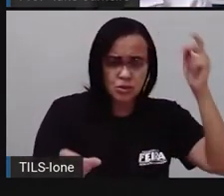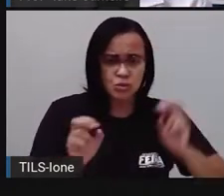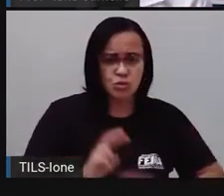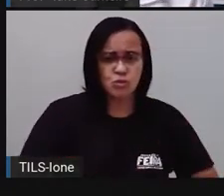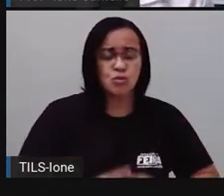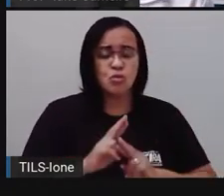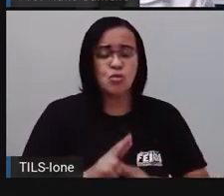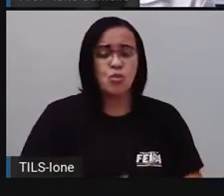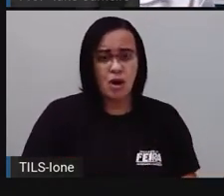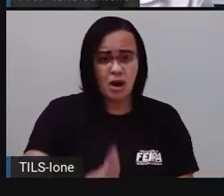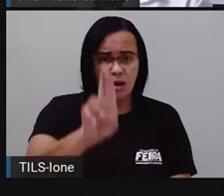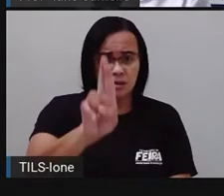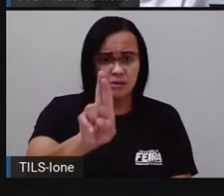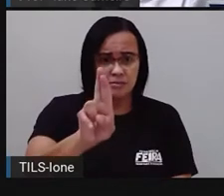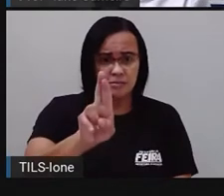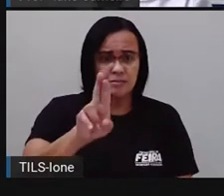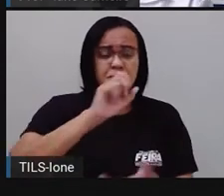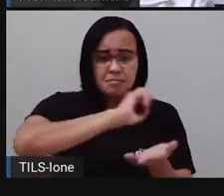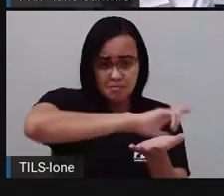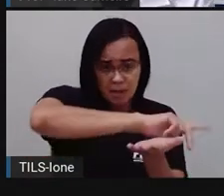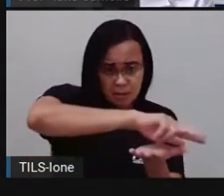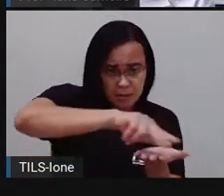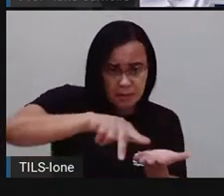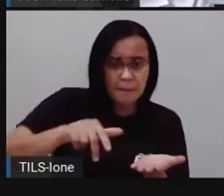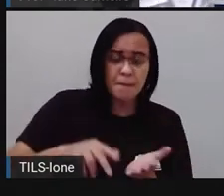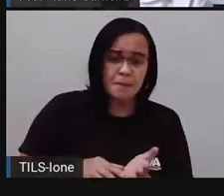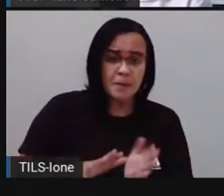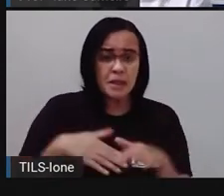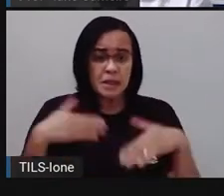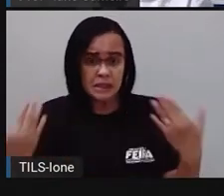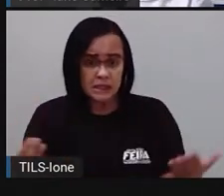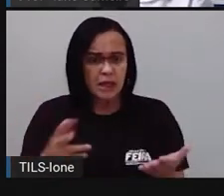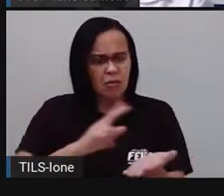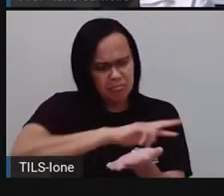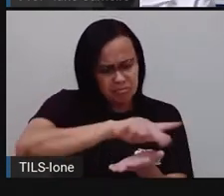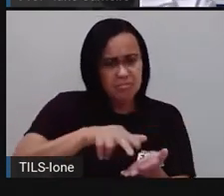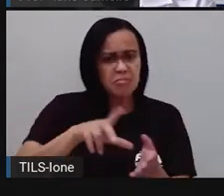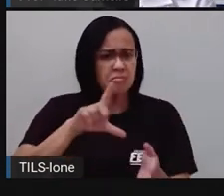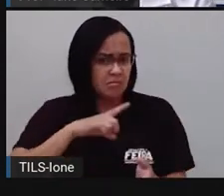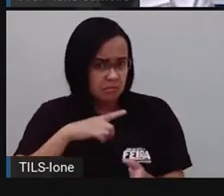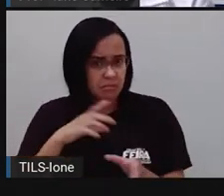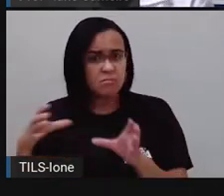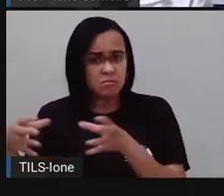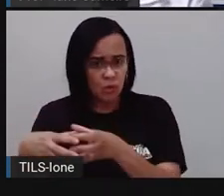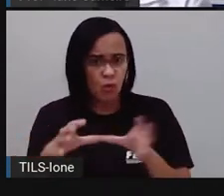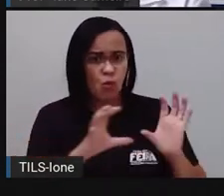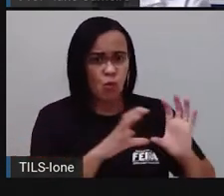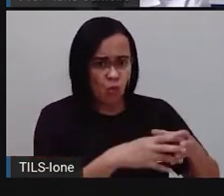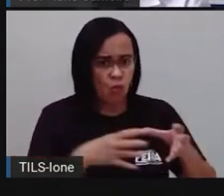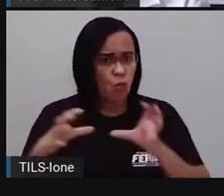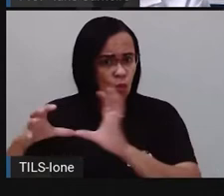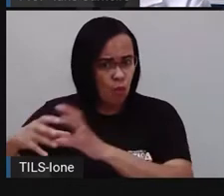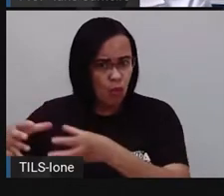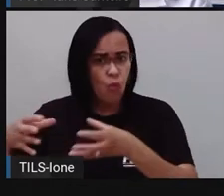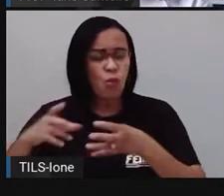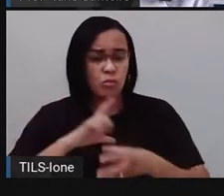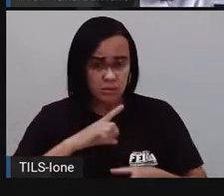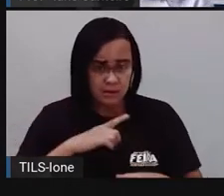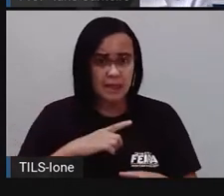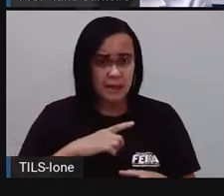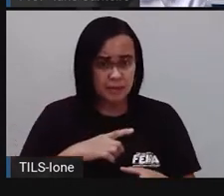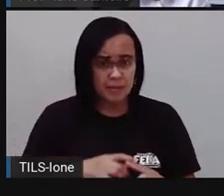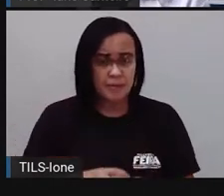bom? Então, existem vários tipos de diversidade. A gente pode classificar, né? Podemos classificar os tipos de